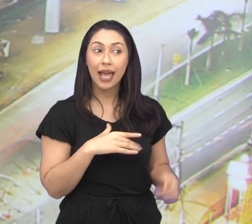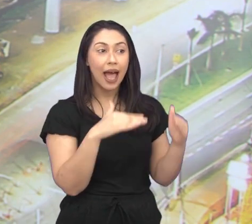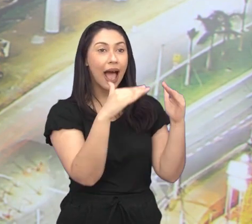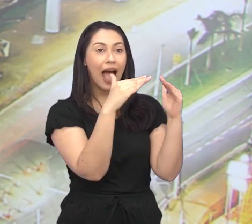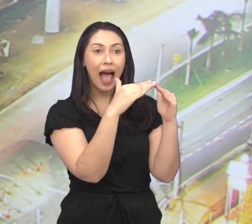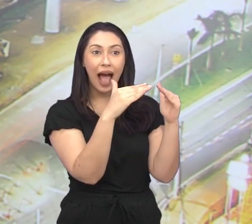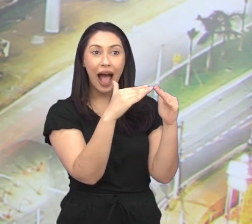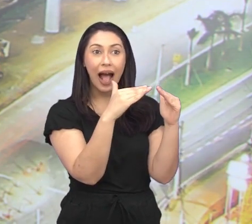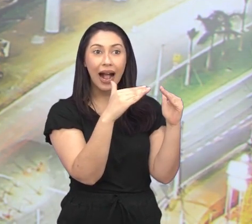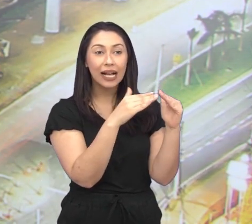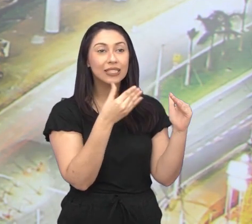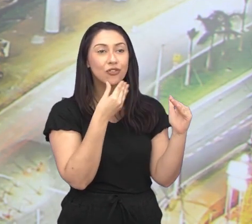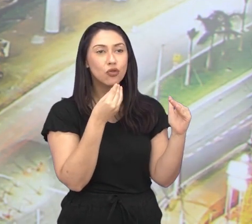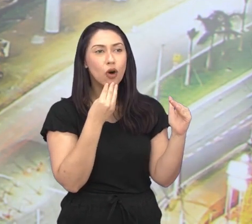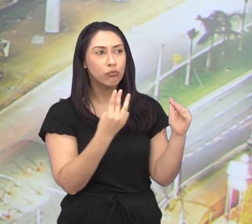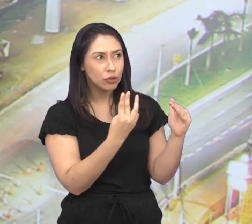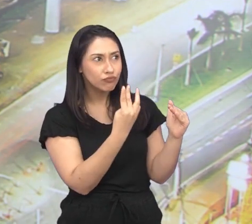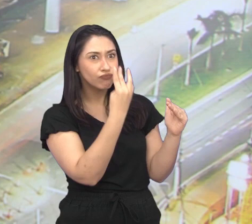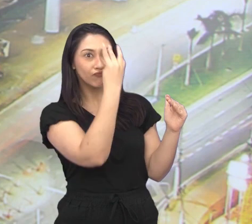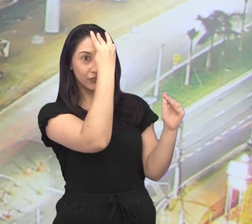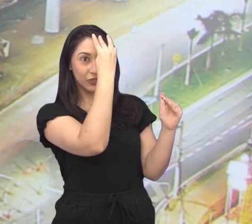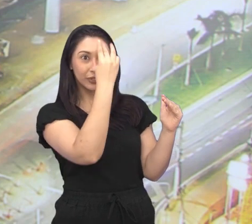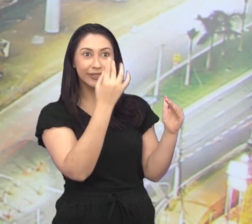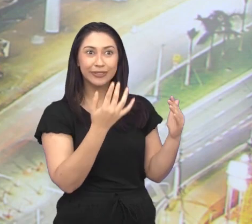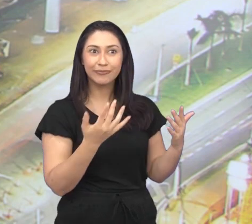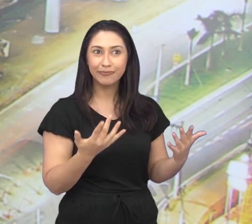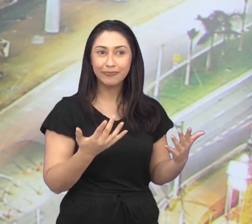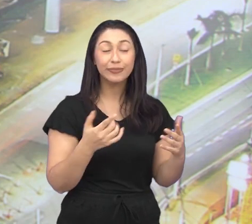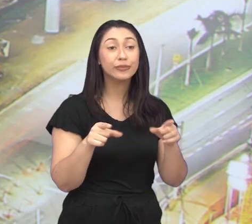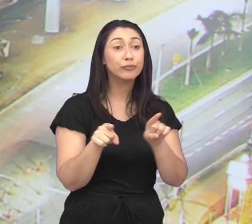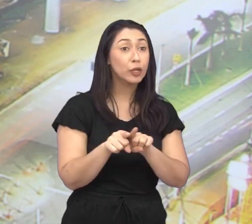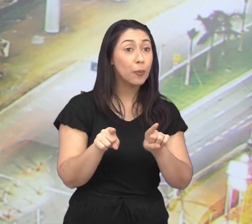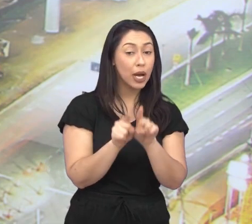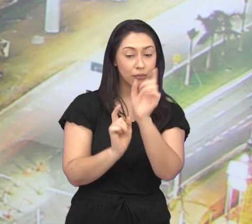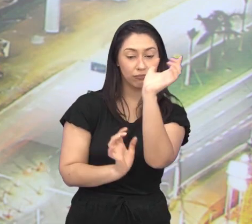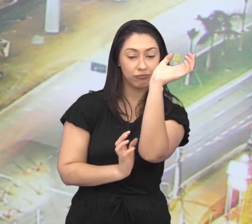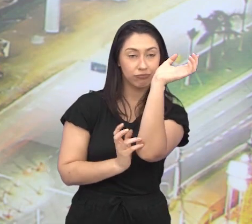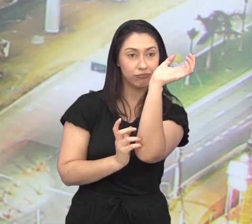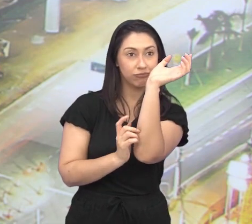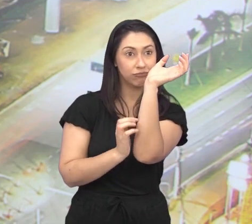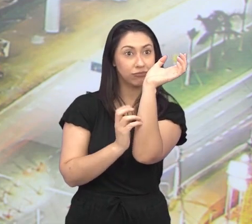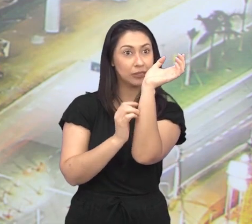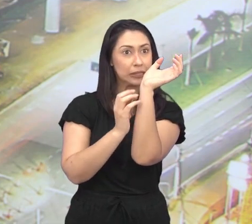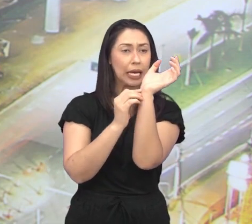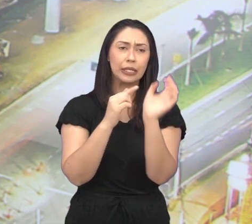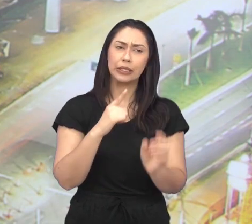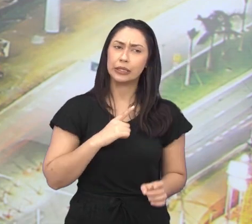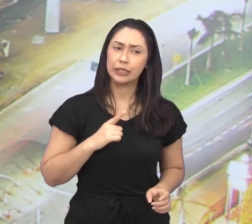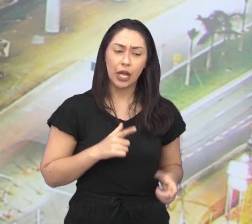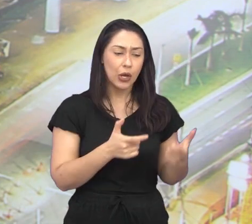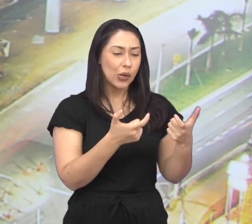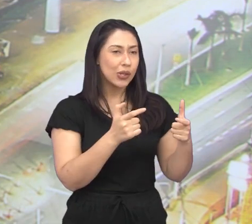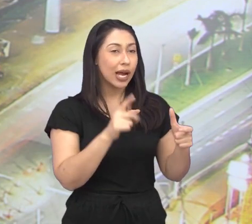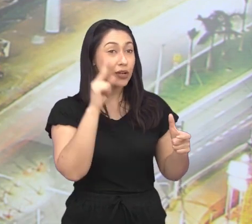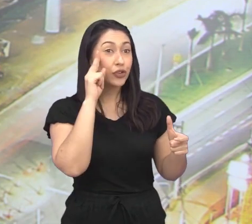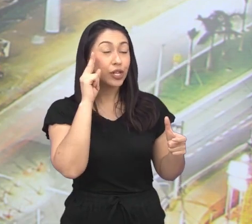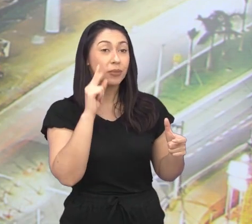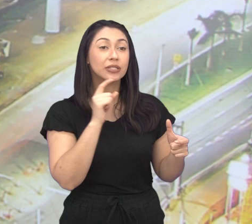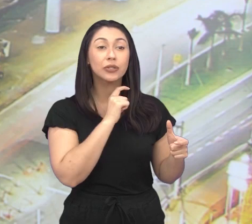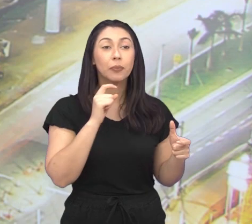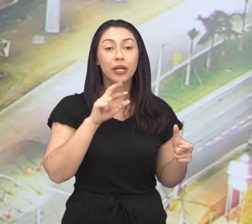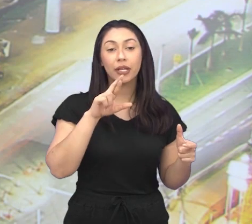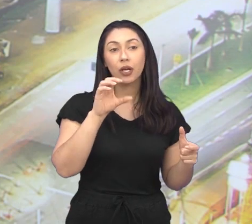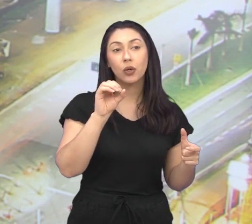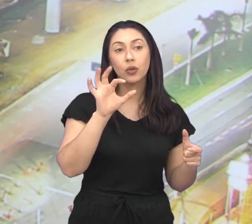atrativo, que é a Casa Encantada de Santos Dumont, dentro do Parque Santos Dumont. Além do Parque Vicentino Aranha, que tem o Memorial do